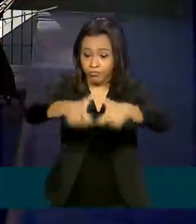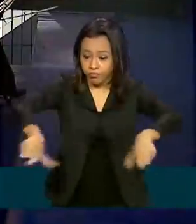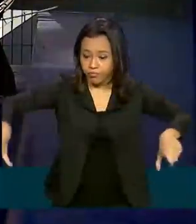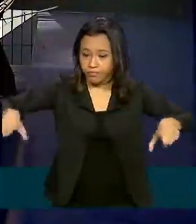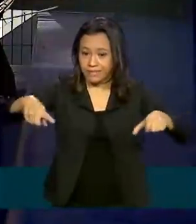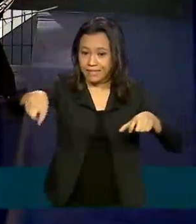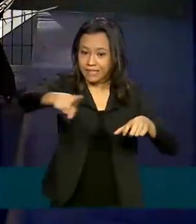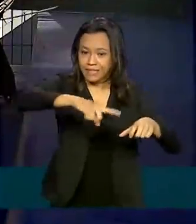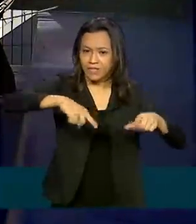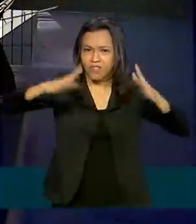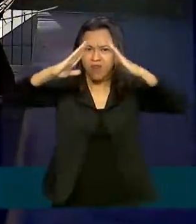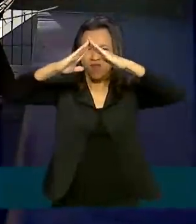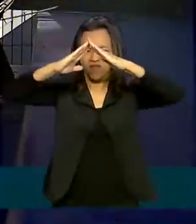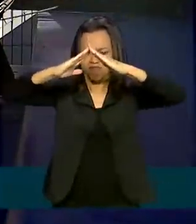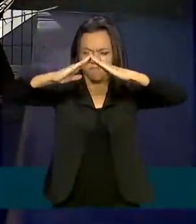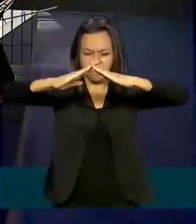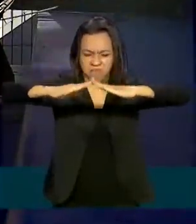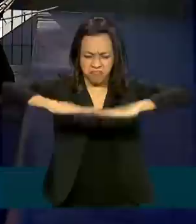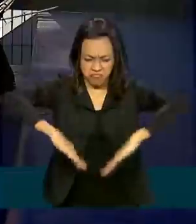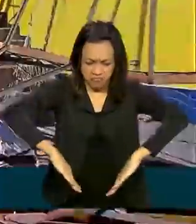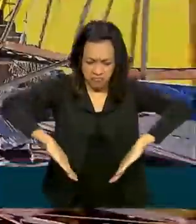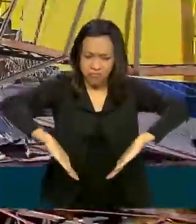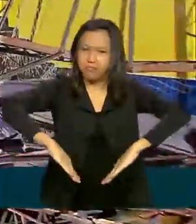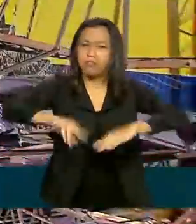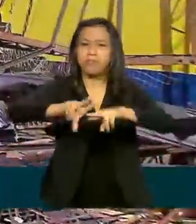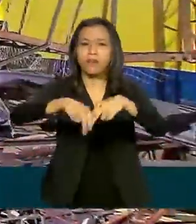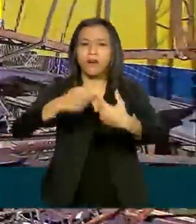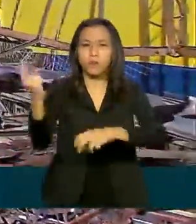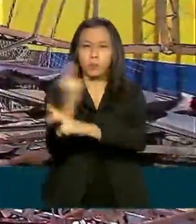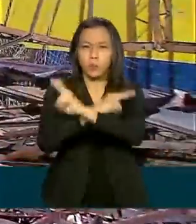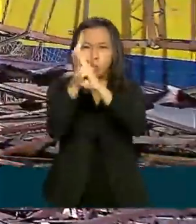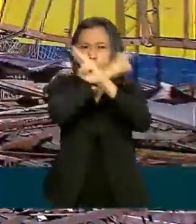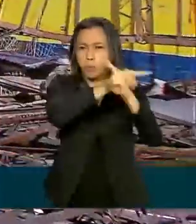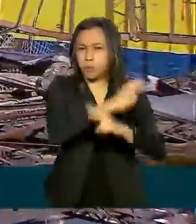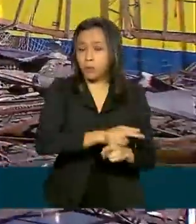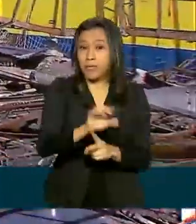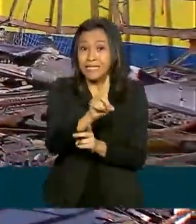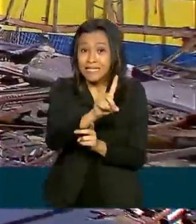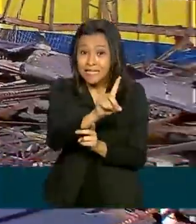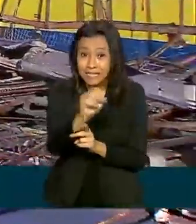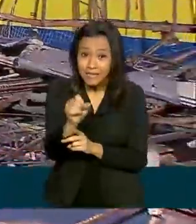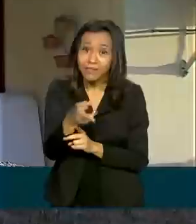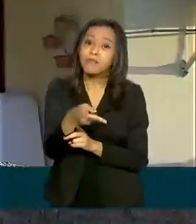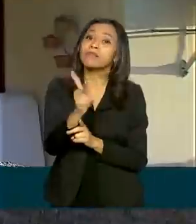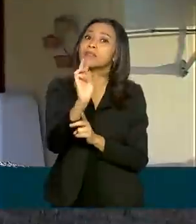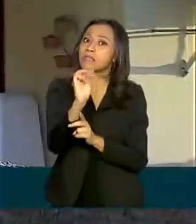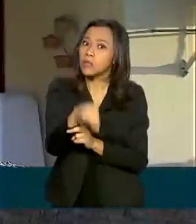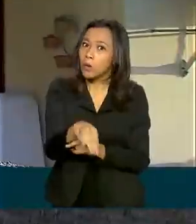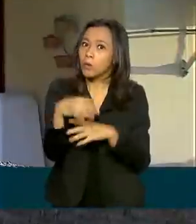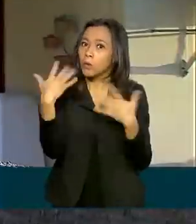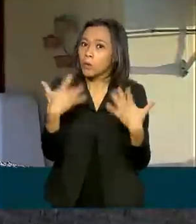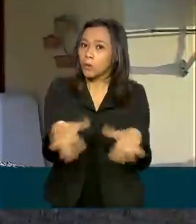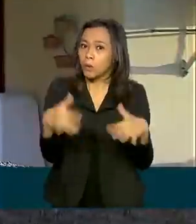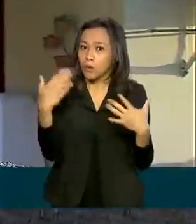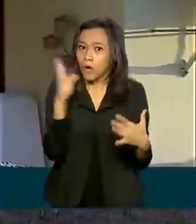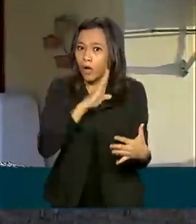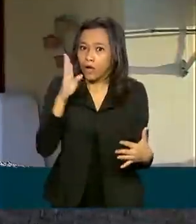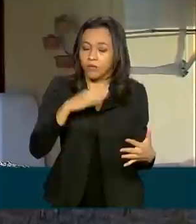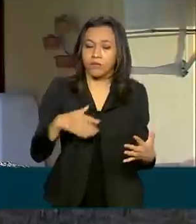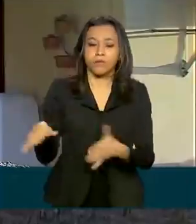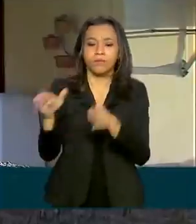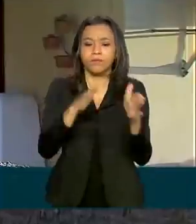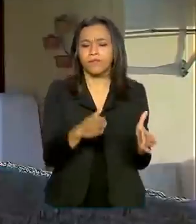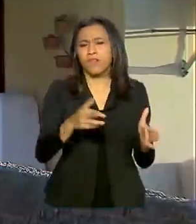construção foi abaixo com a força dos ventos, que ultrapassaram 100 km por hora. Além dos órgãos públicos, muitas